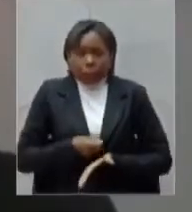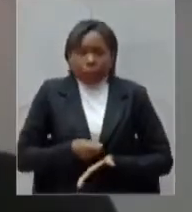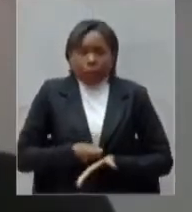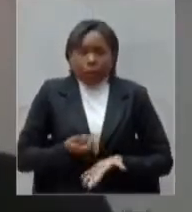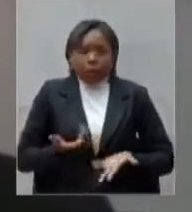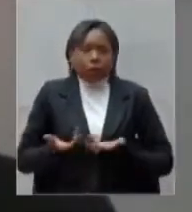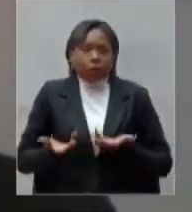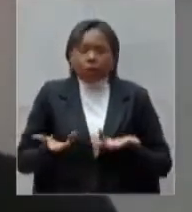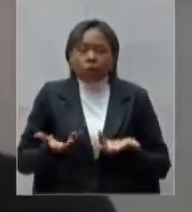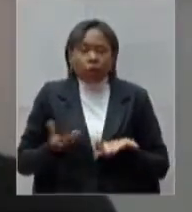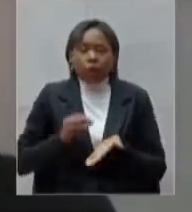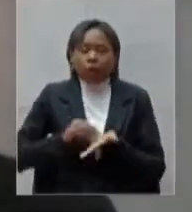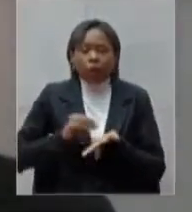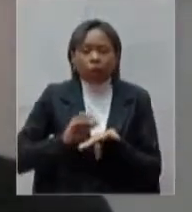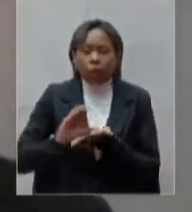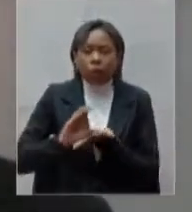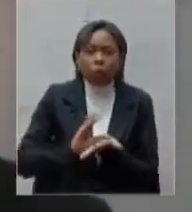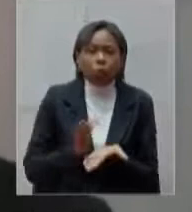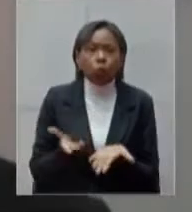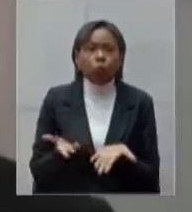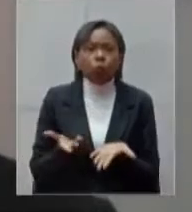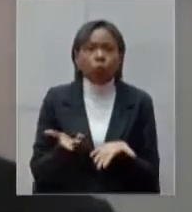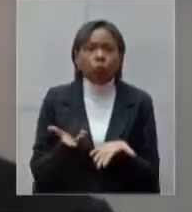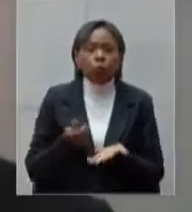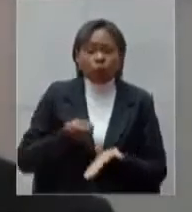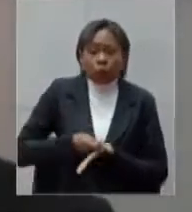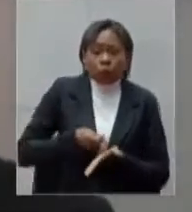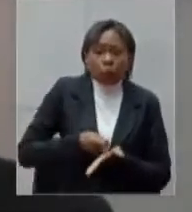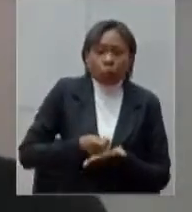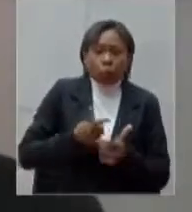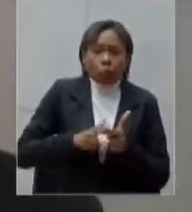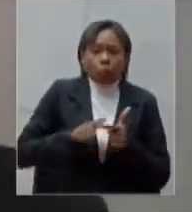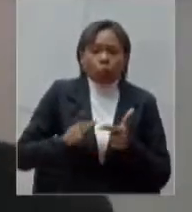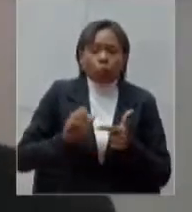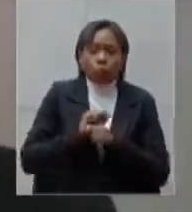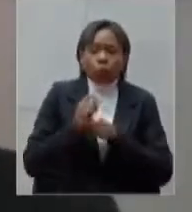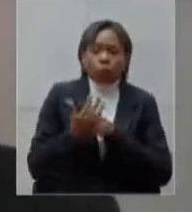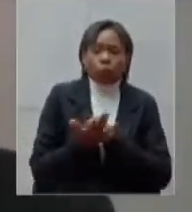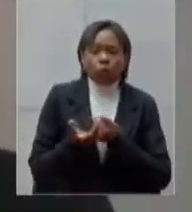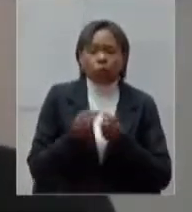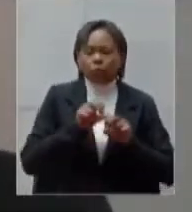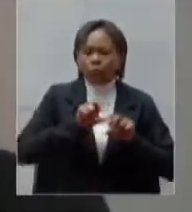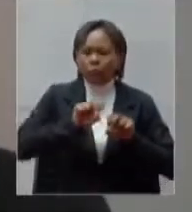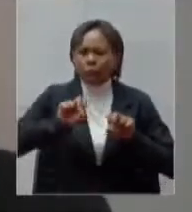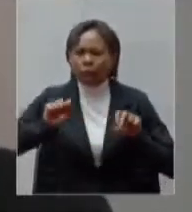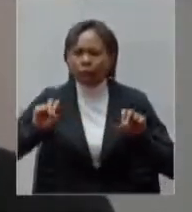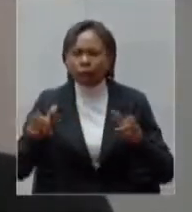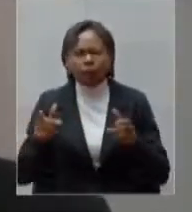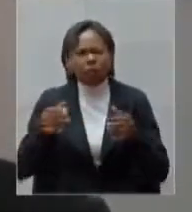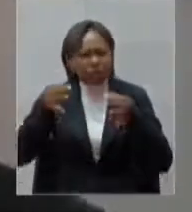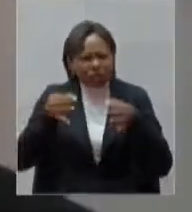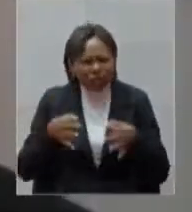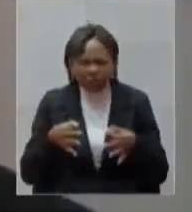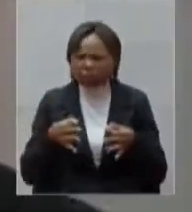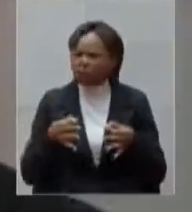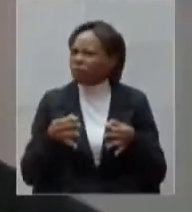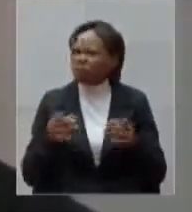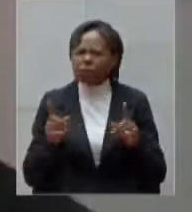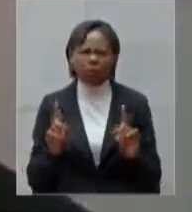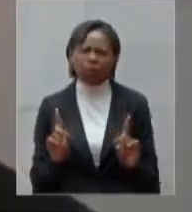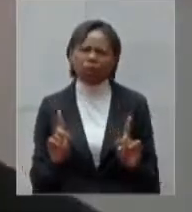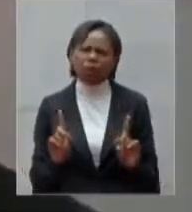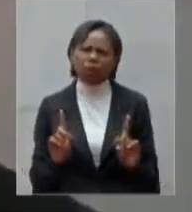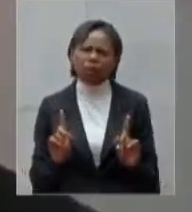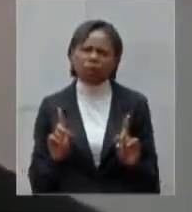comunidade para abrir pressionado pelo Covid pela contaminação então isso não é justo com essa leva de prefeitos